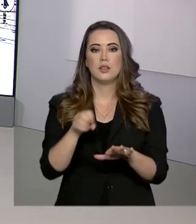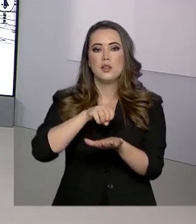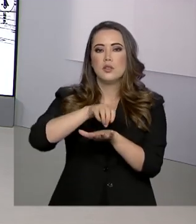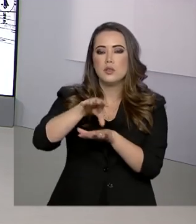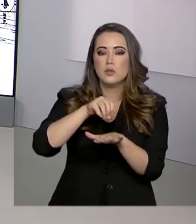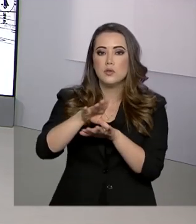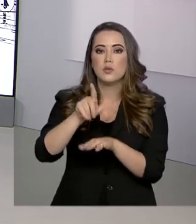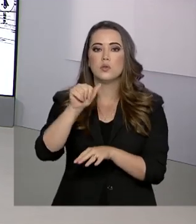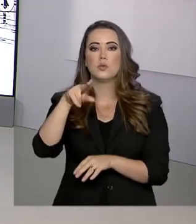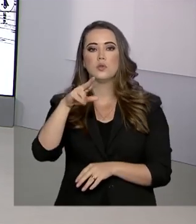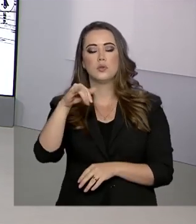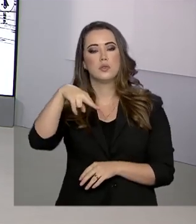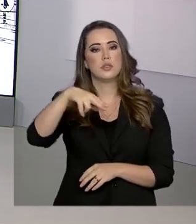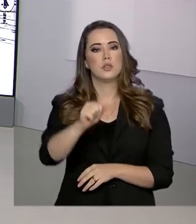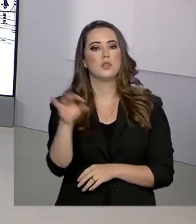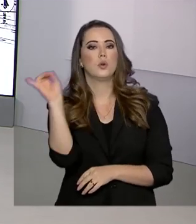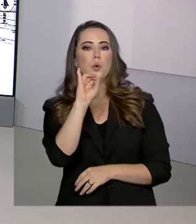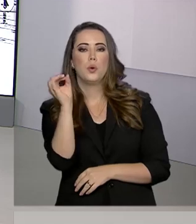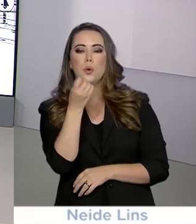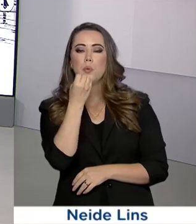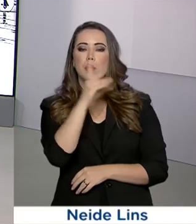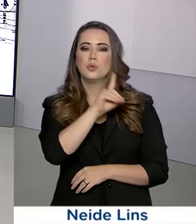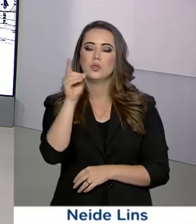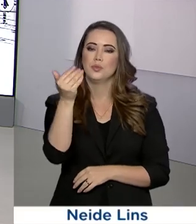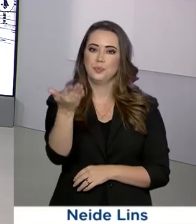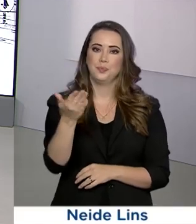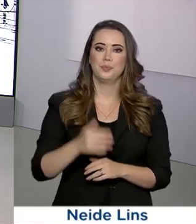repórter Luciana Colares de Holanda. Oi Lu, bom dia.